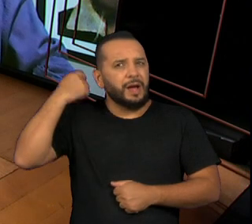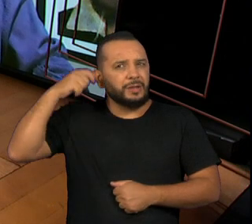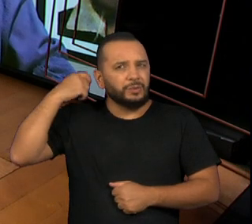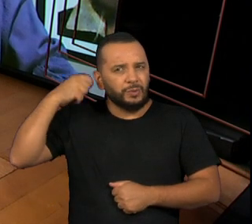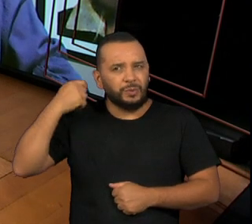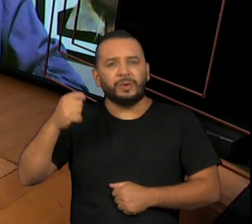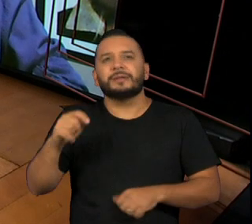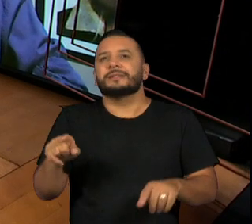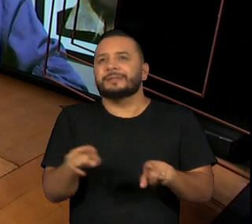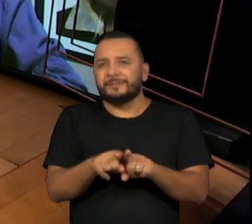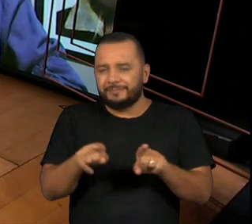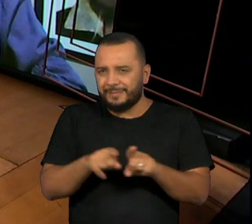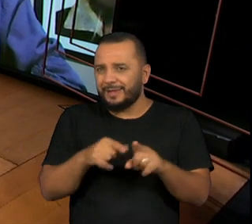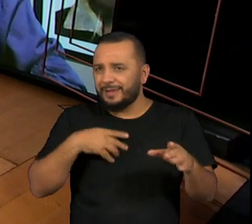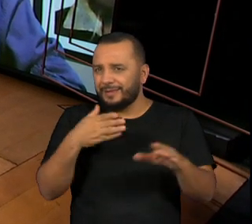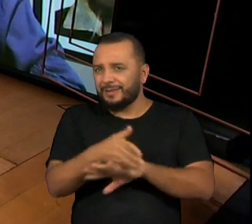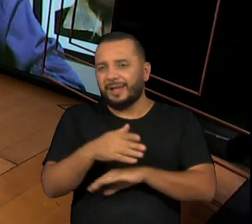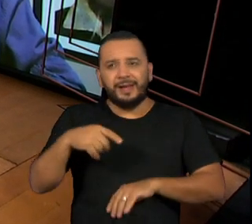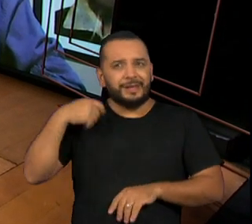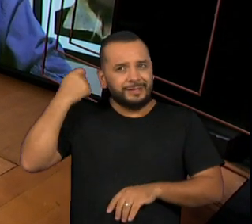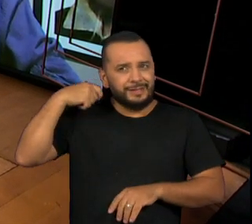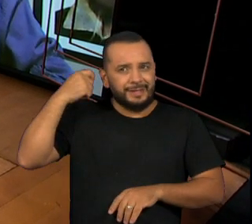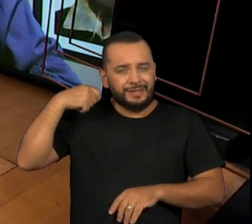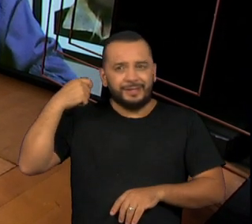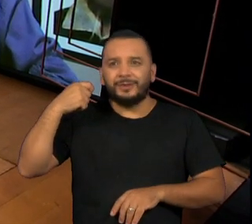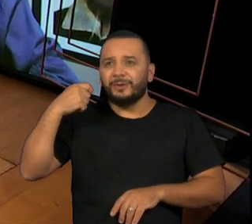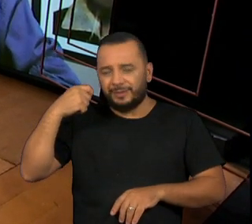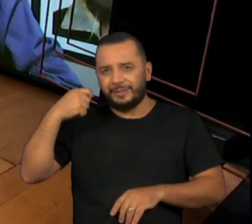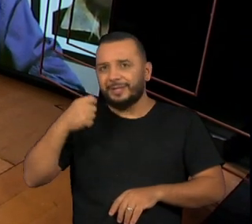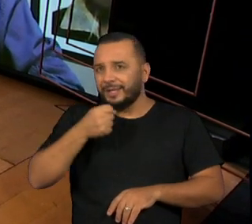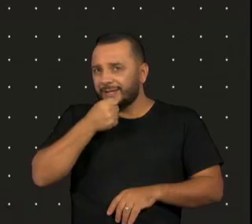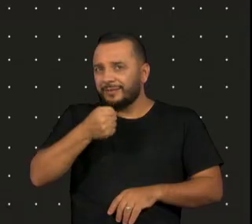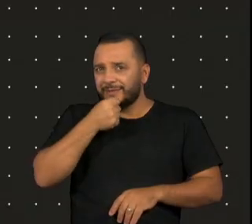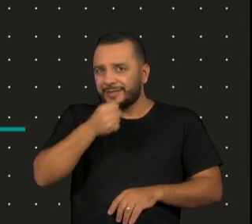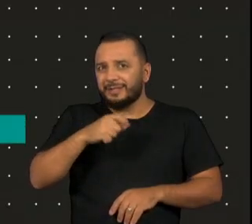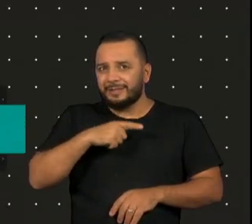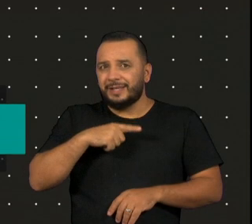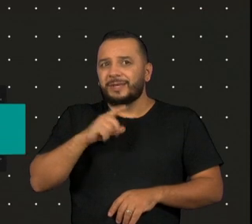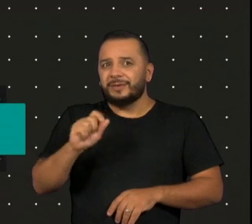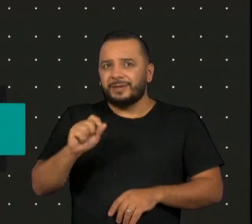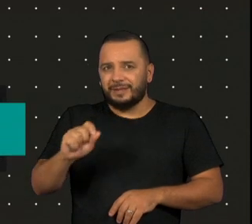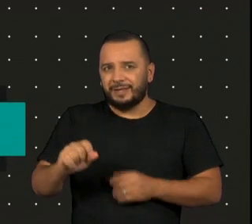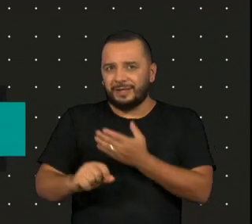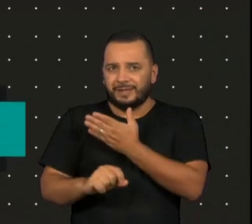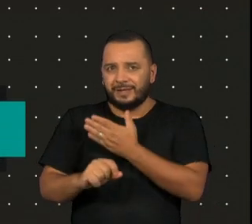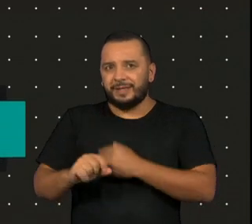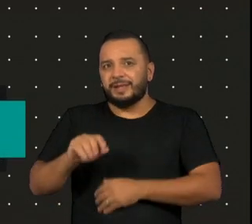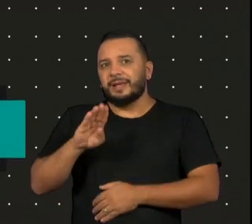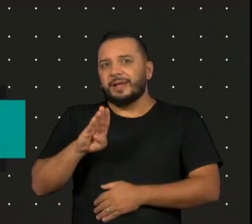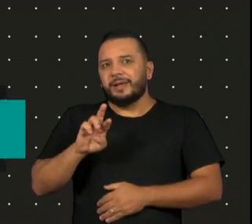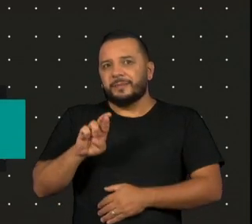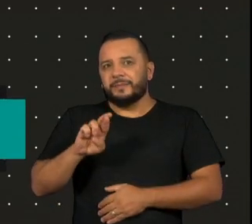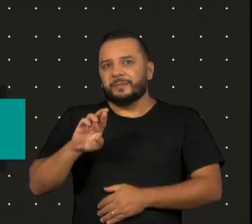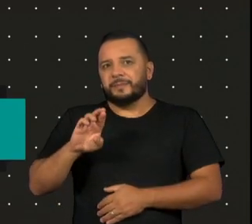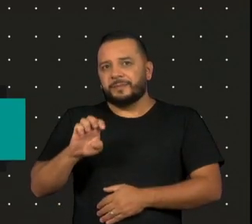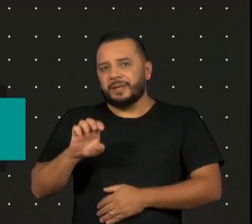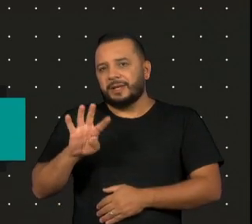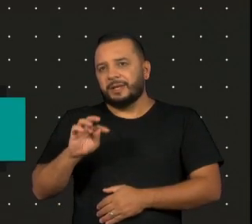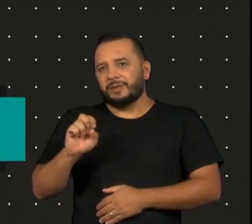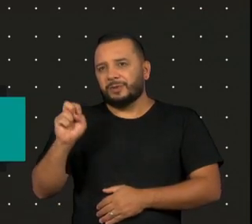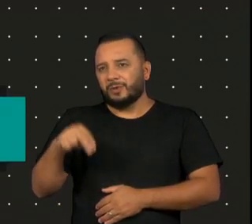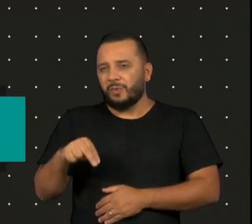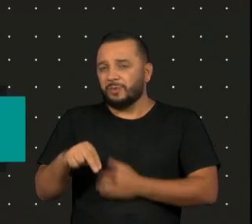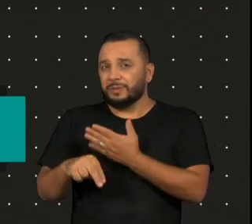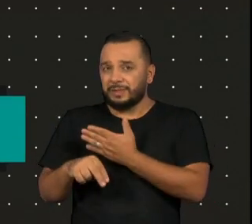entrevista, tem sempre um ritualzinho. O meu ritualzinho é um texto do André Breton, né? Que ele fala sempre assim, silêncio,